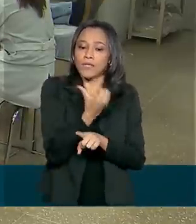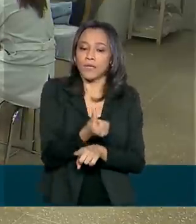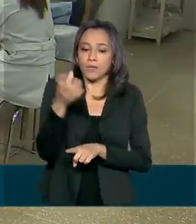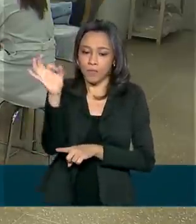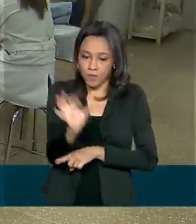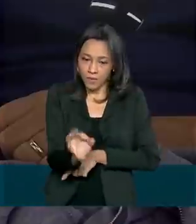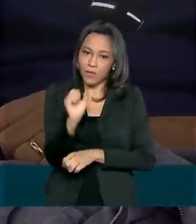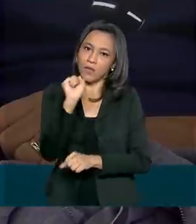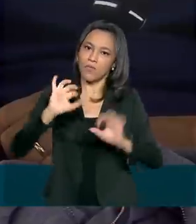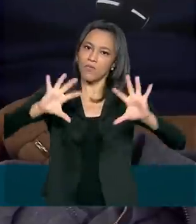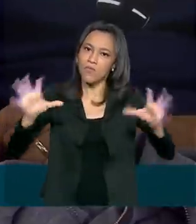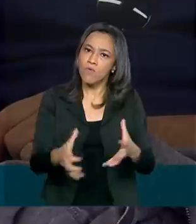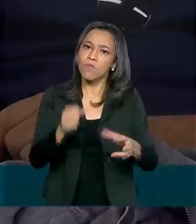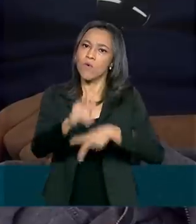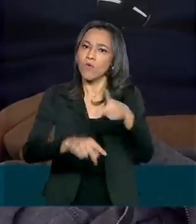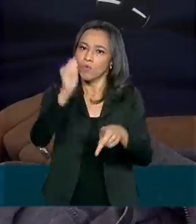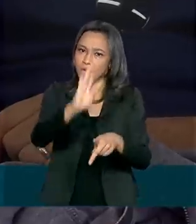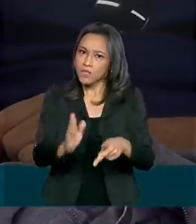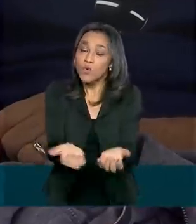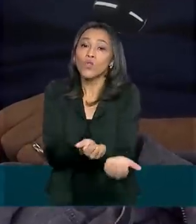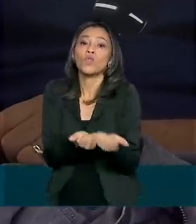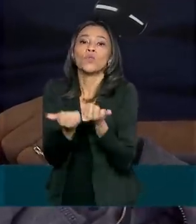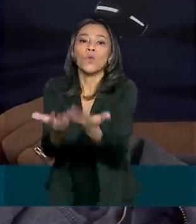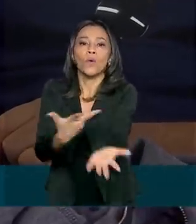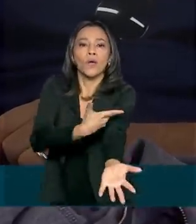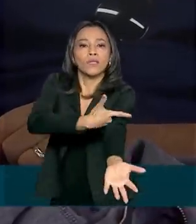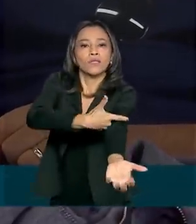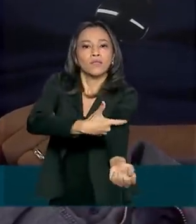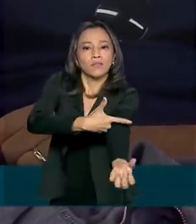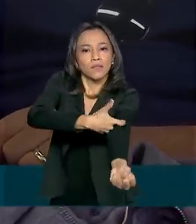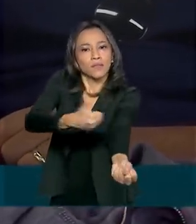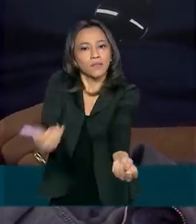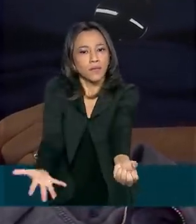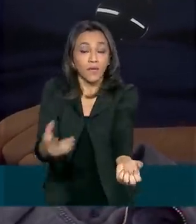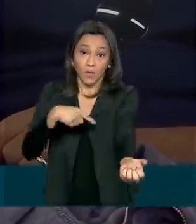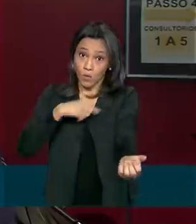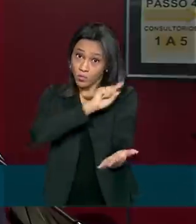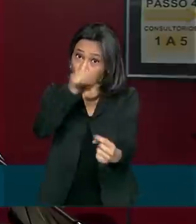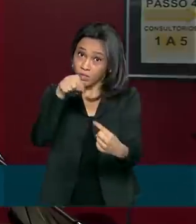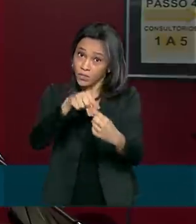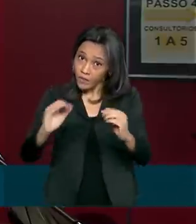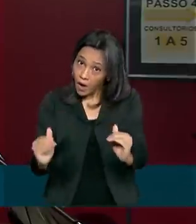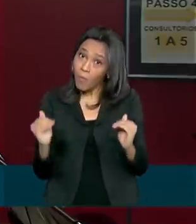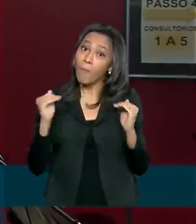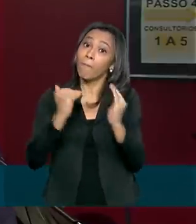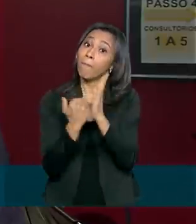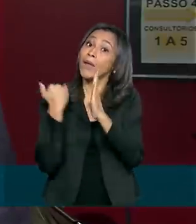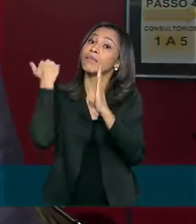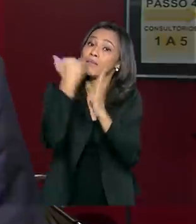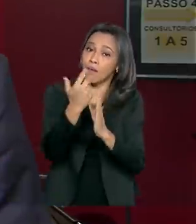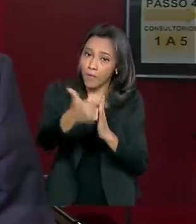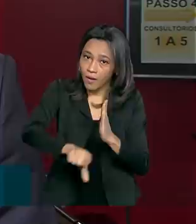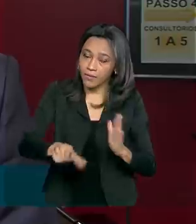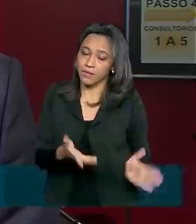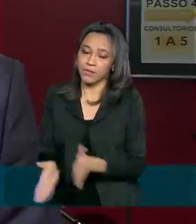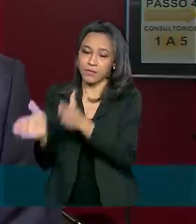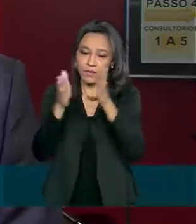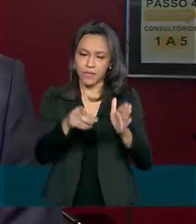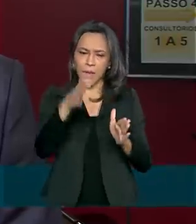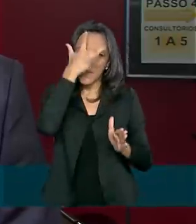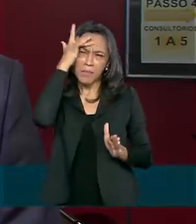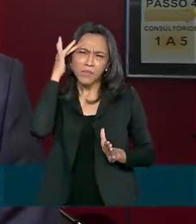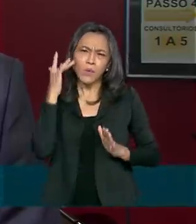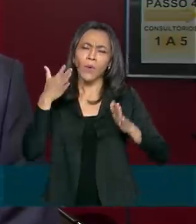população brasileira doa sangue. A ideia é aumentar esse número. A pessoa que esteja dentro de